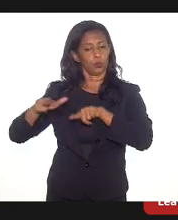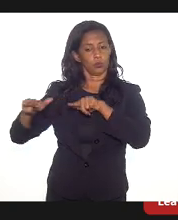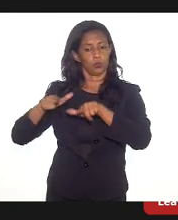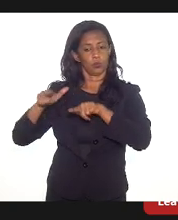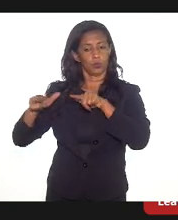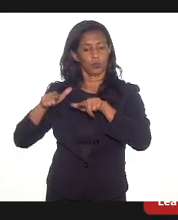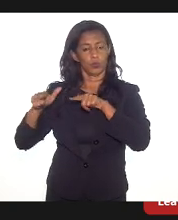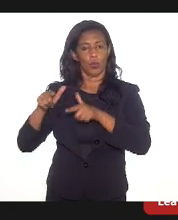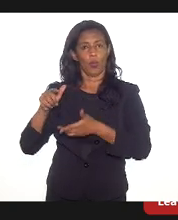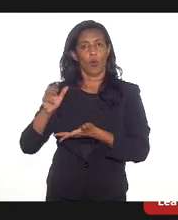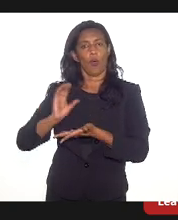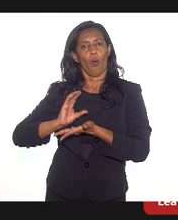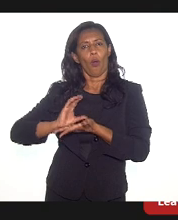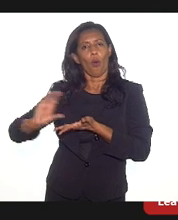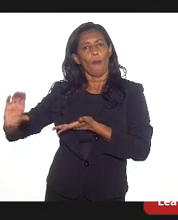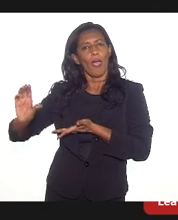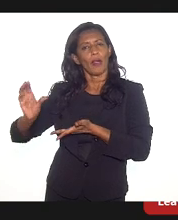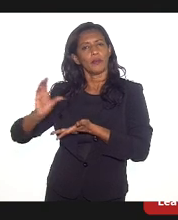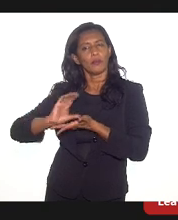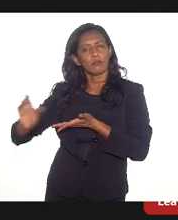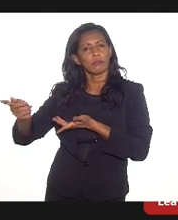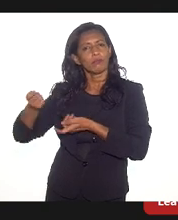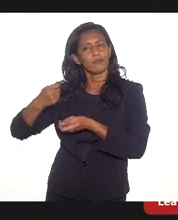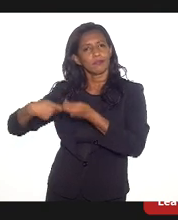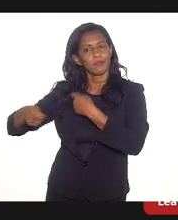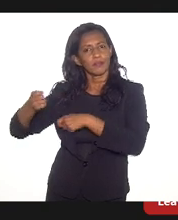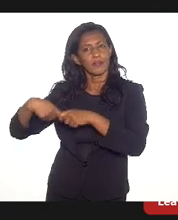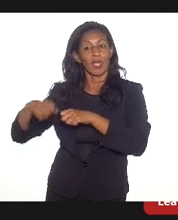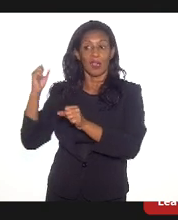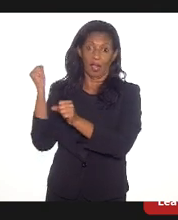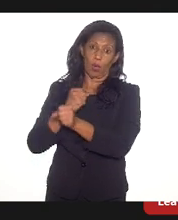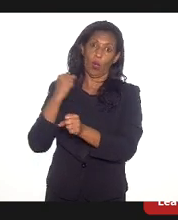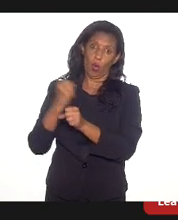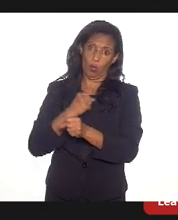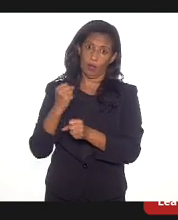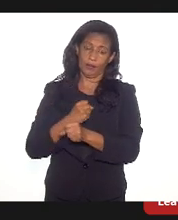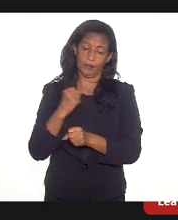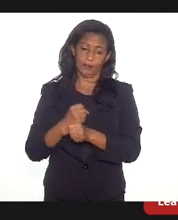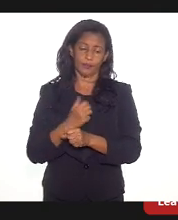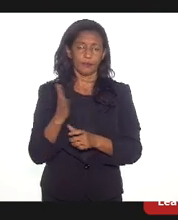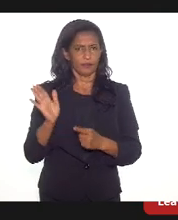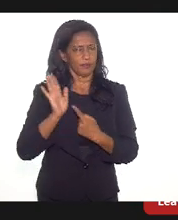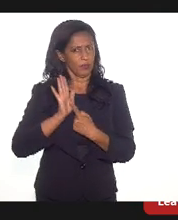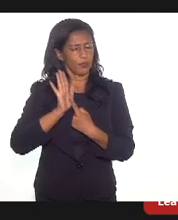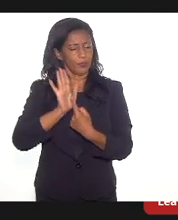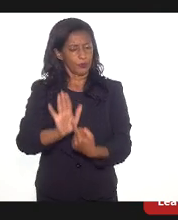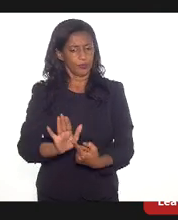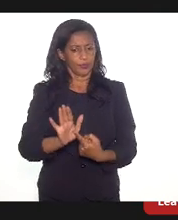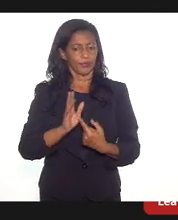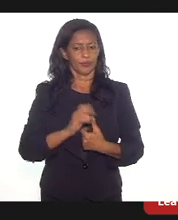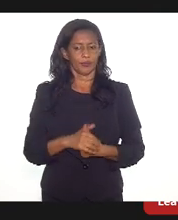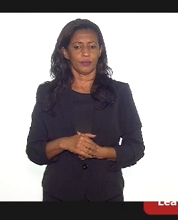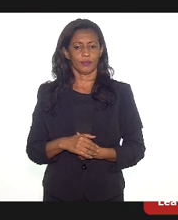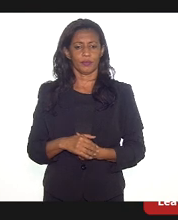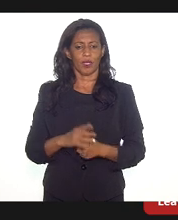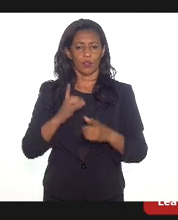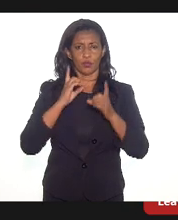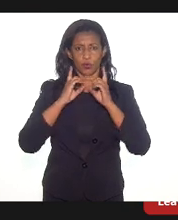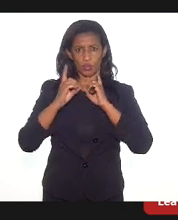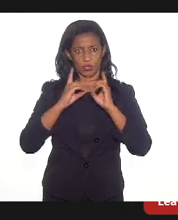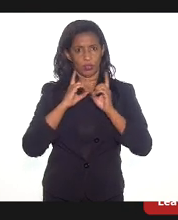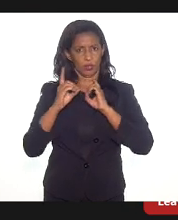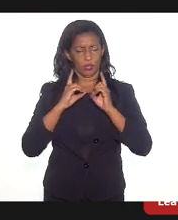de comércio e da construção, mas a gente apresenta aí uns dados